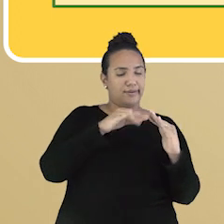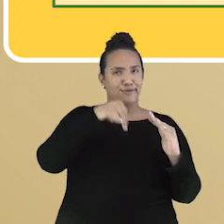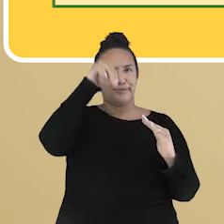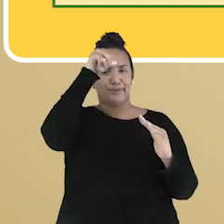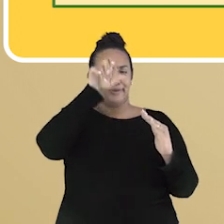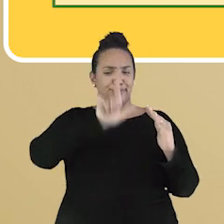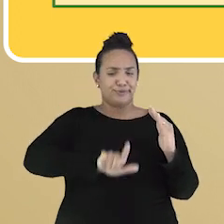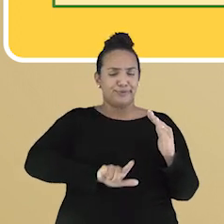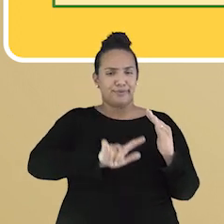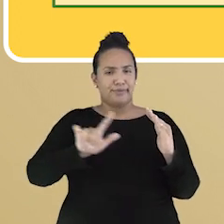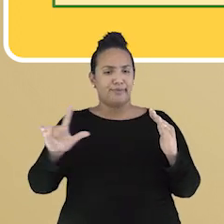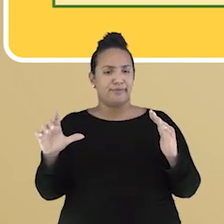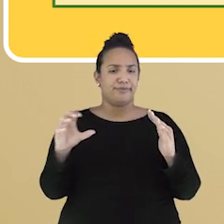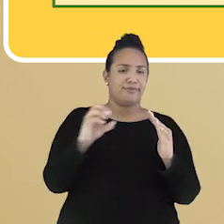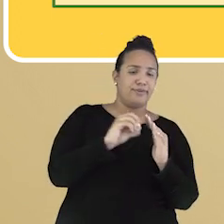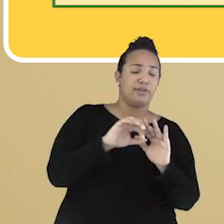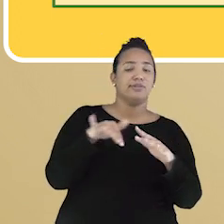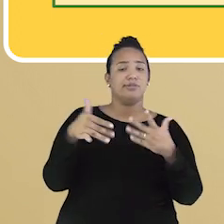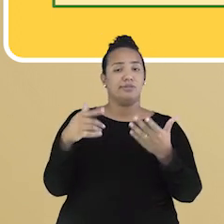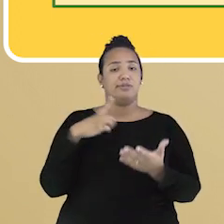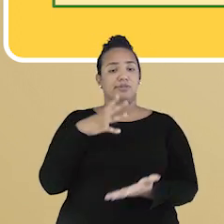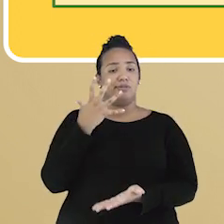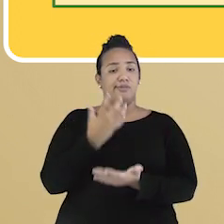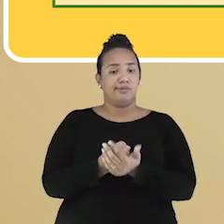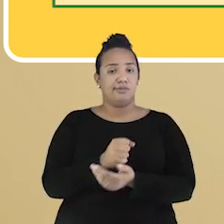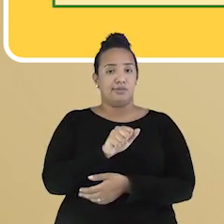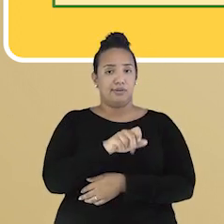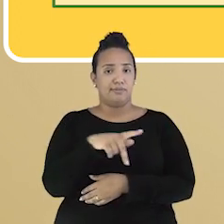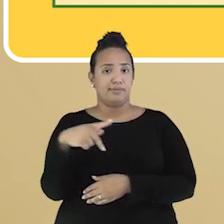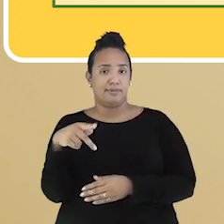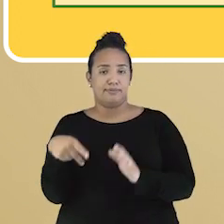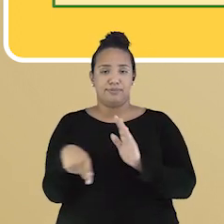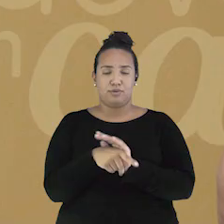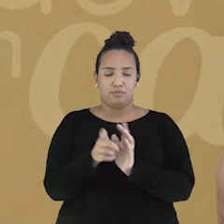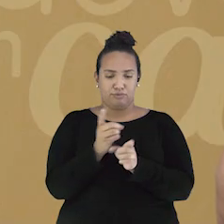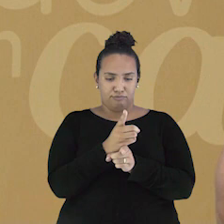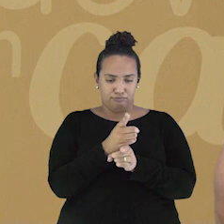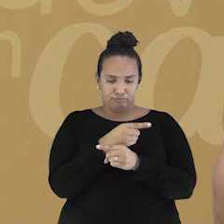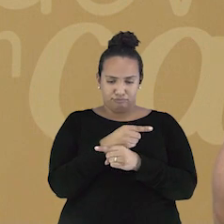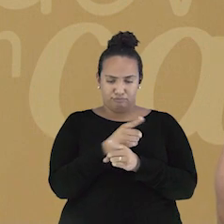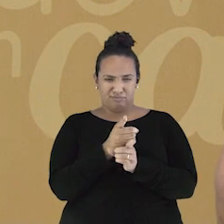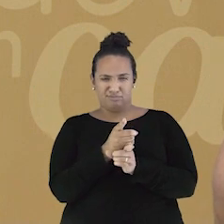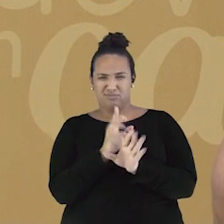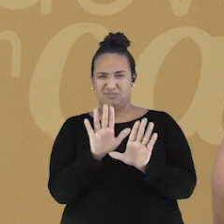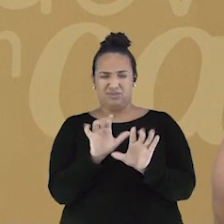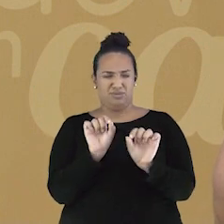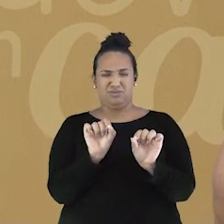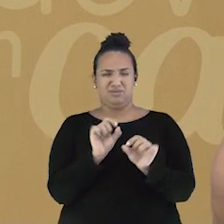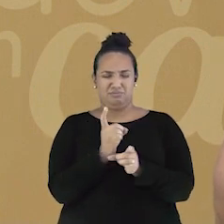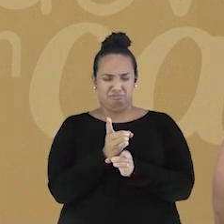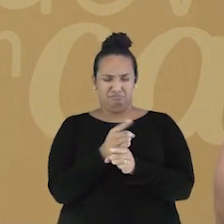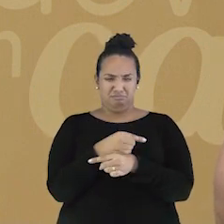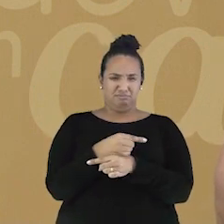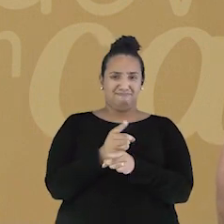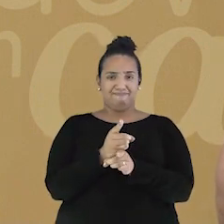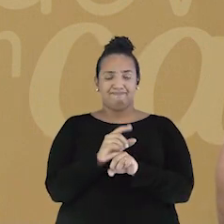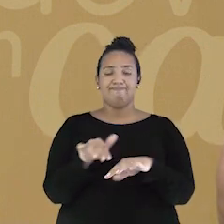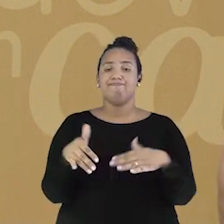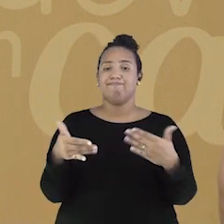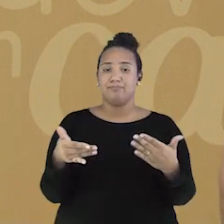à sua casa, por exemplo, você pode baixar um aplicativo de bússola. Mas calma, o que é bússola mesmo?